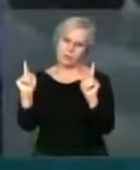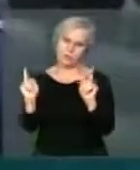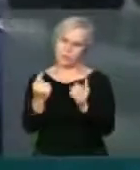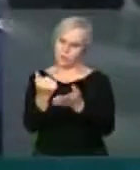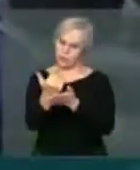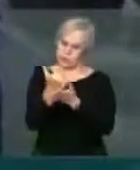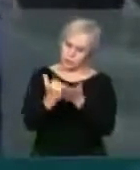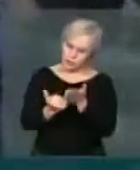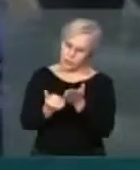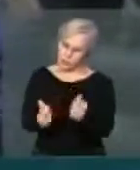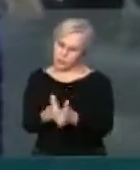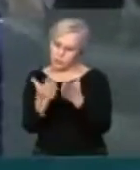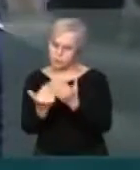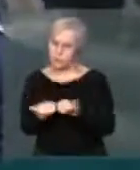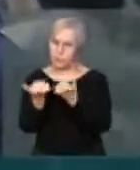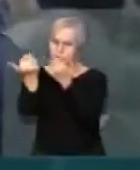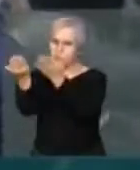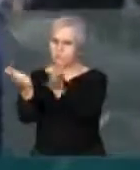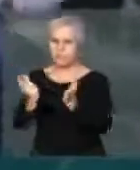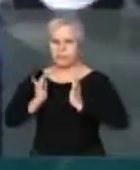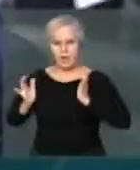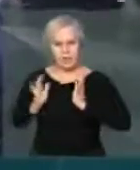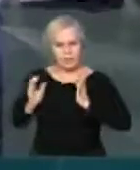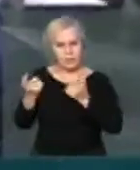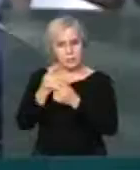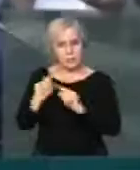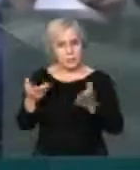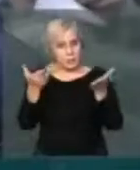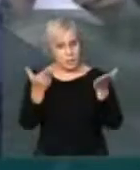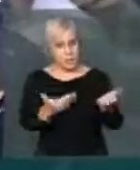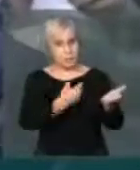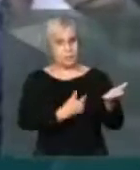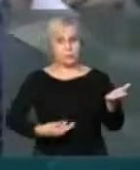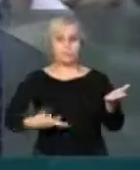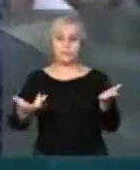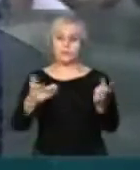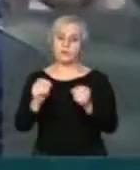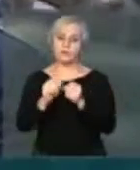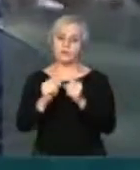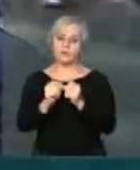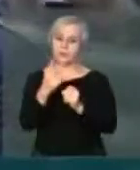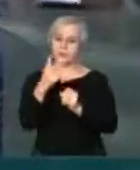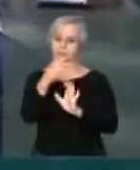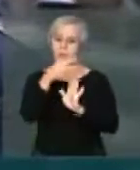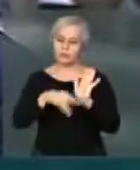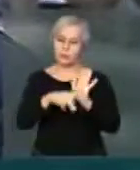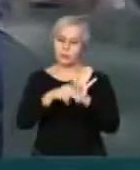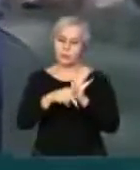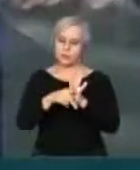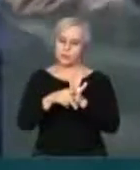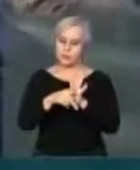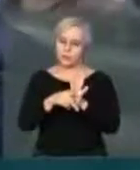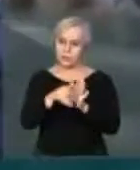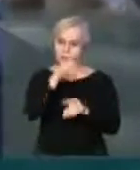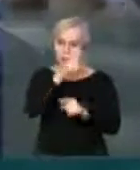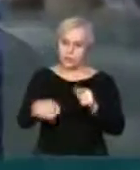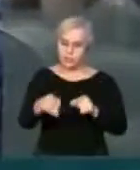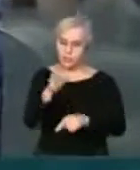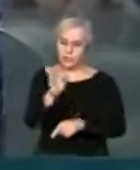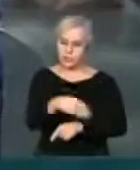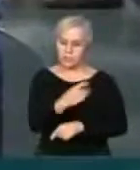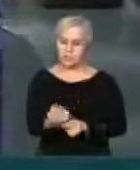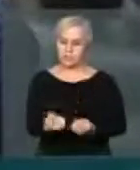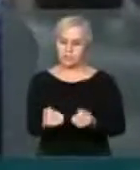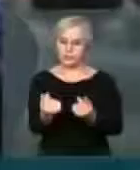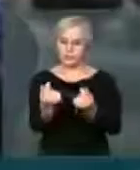Tirar dos pobres e dar aos ricos. É o que o governo está fazendo. Entre duas medidas provisórias que restringem direitos, dar dinheiro